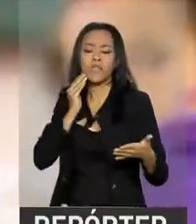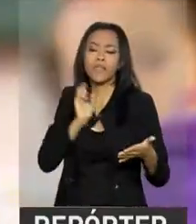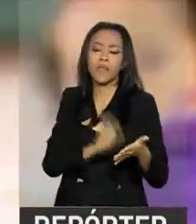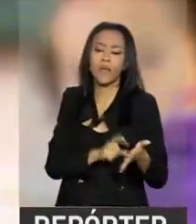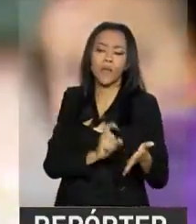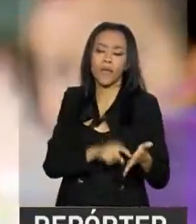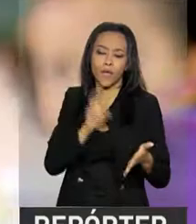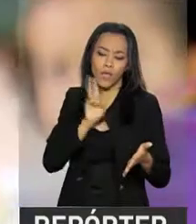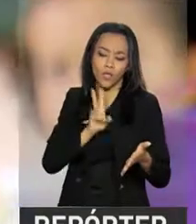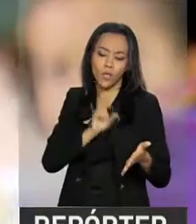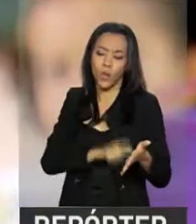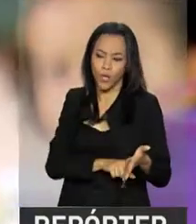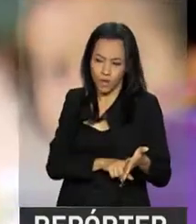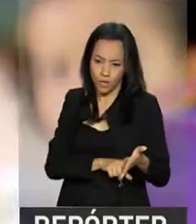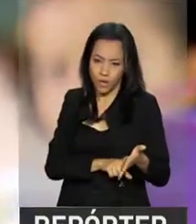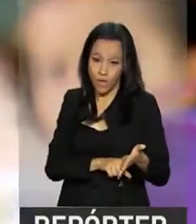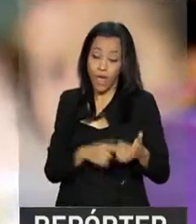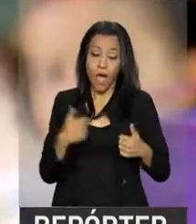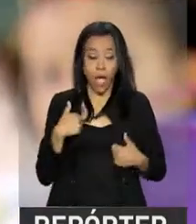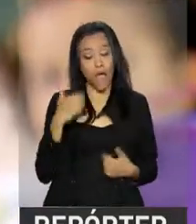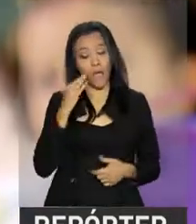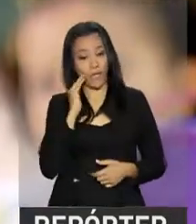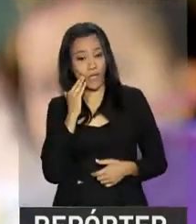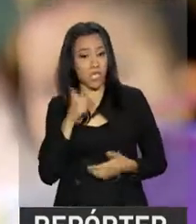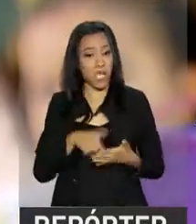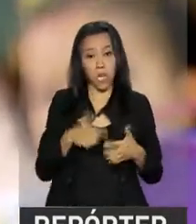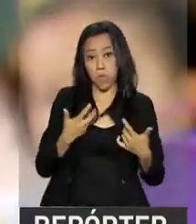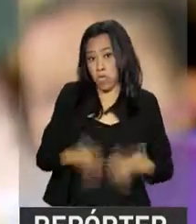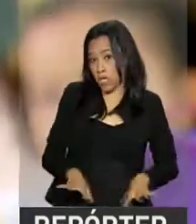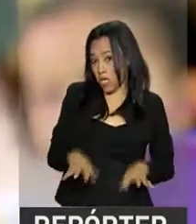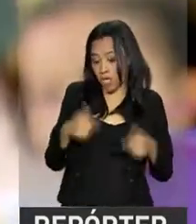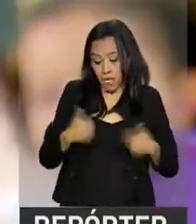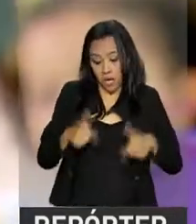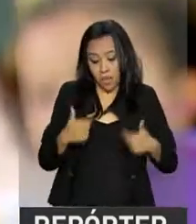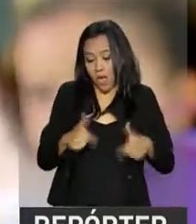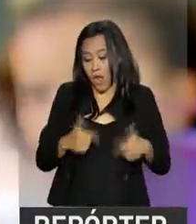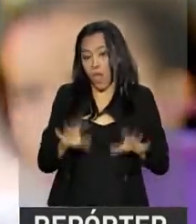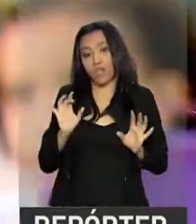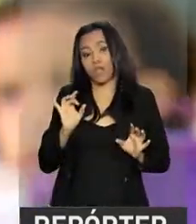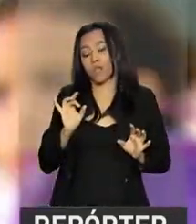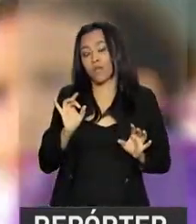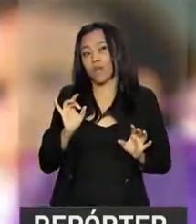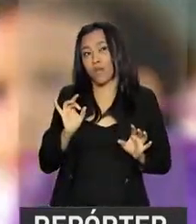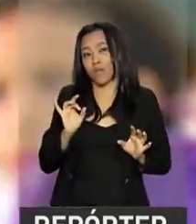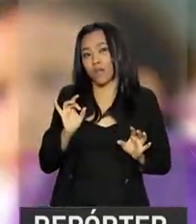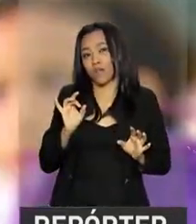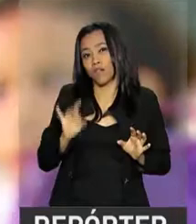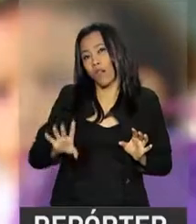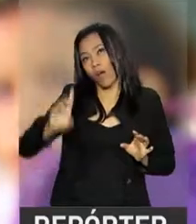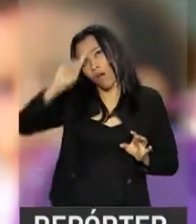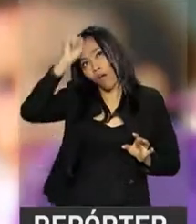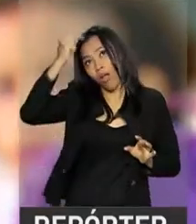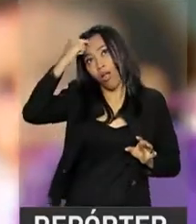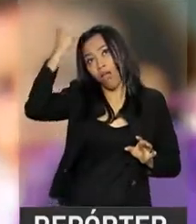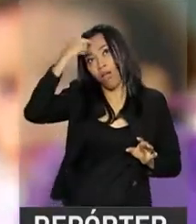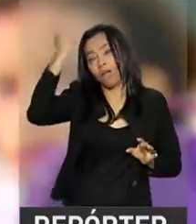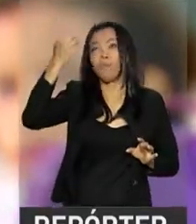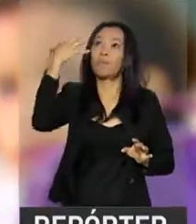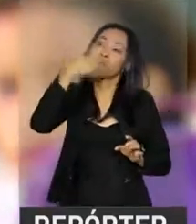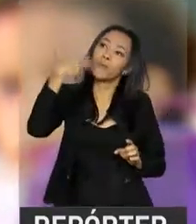Você entendeu o que, Dacengar? Eu entendi que ela não queria trabalhar, só inventar música,